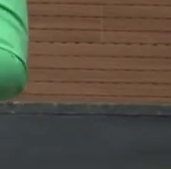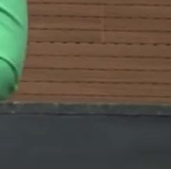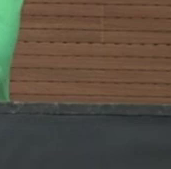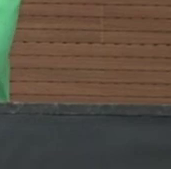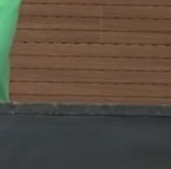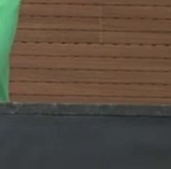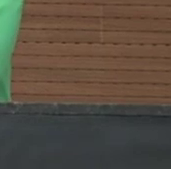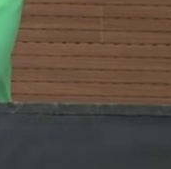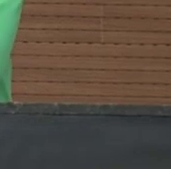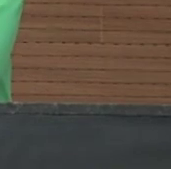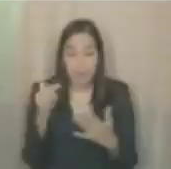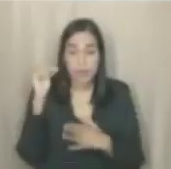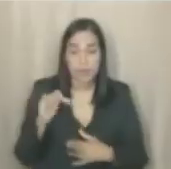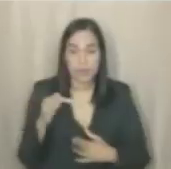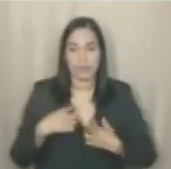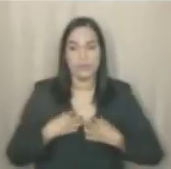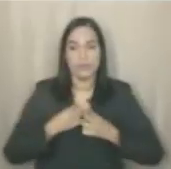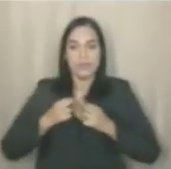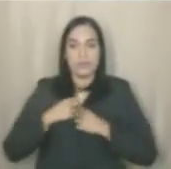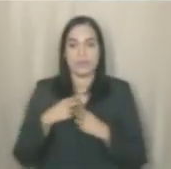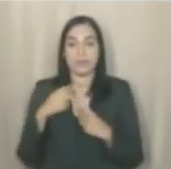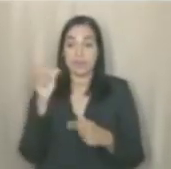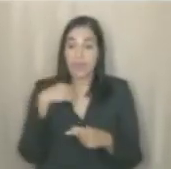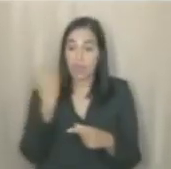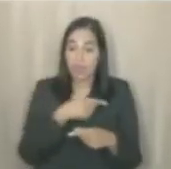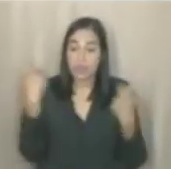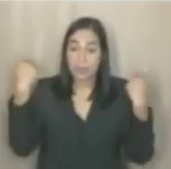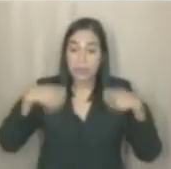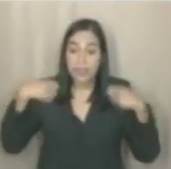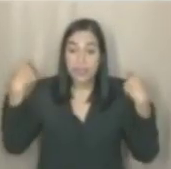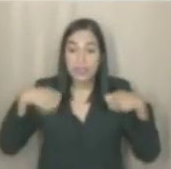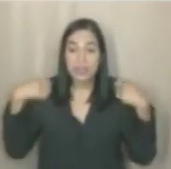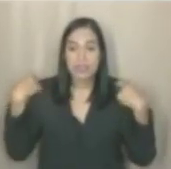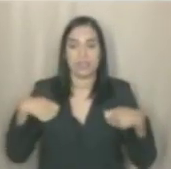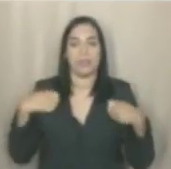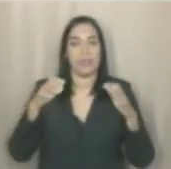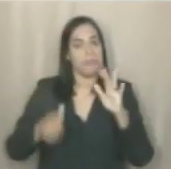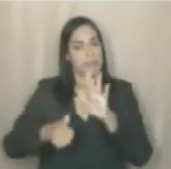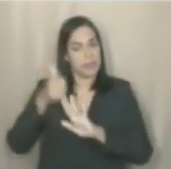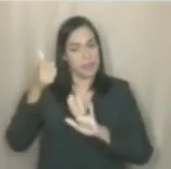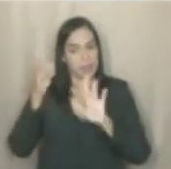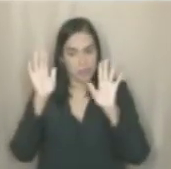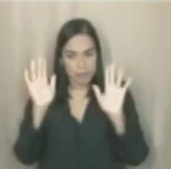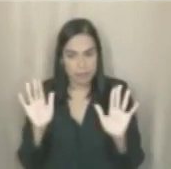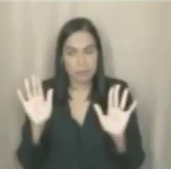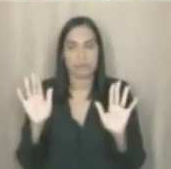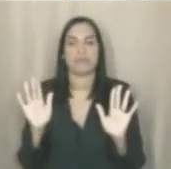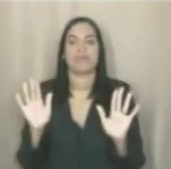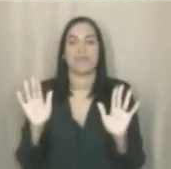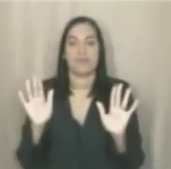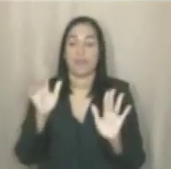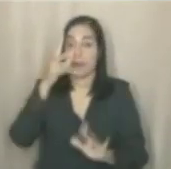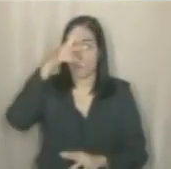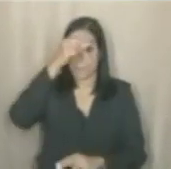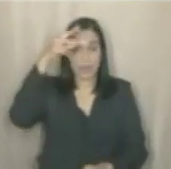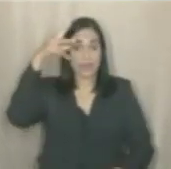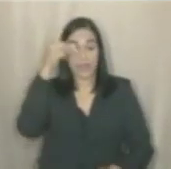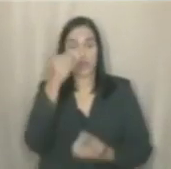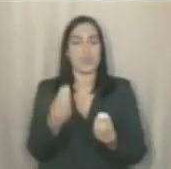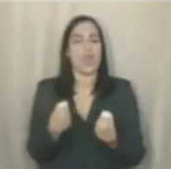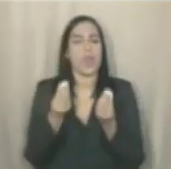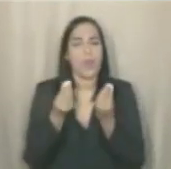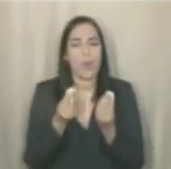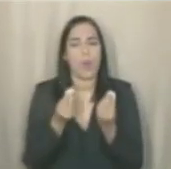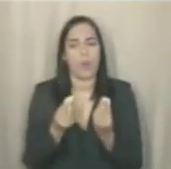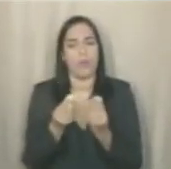de supostas irregularidades. A gente precisa ouvir primeiro da Prefeitura como é que se deu